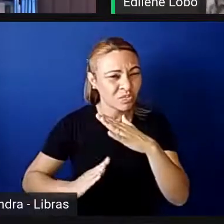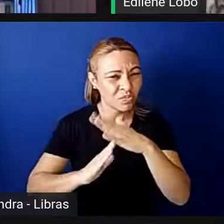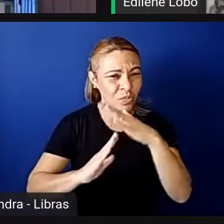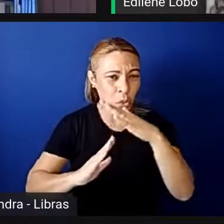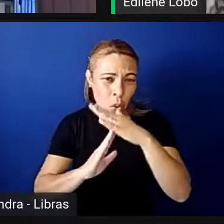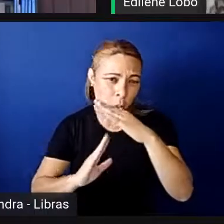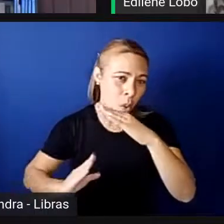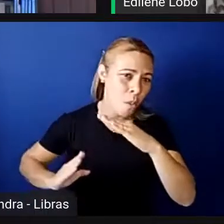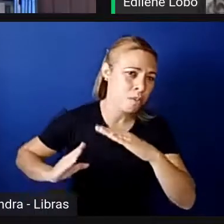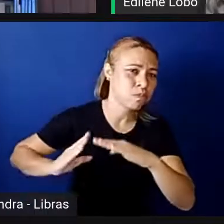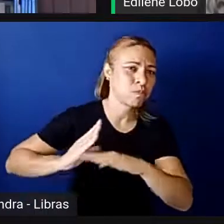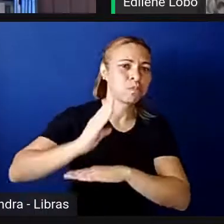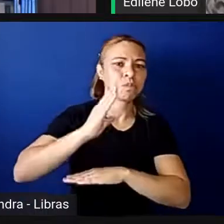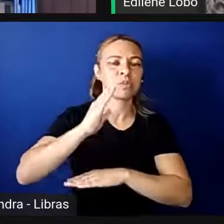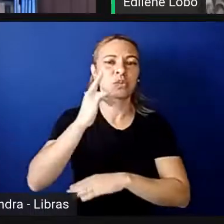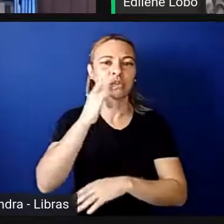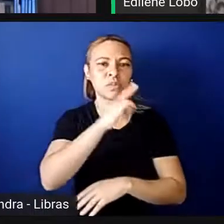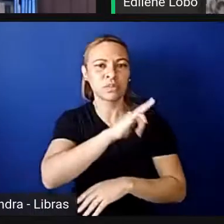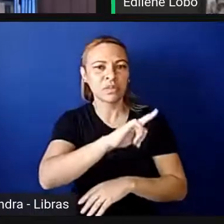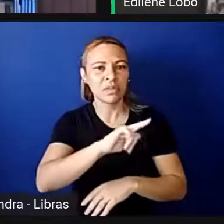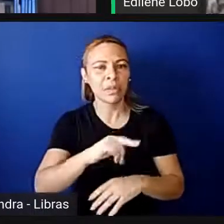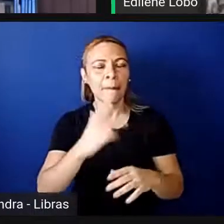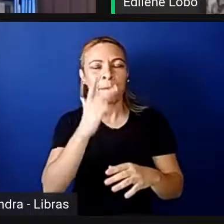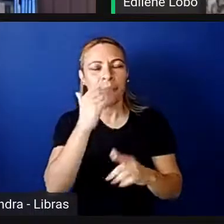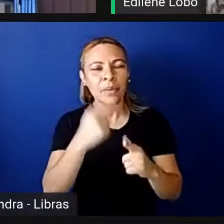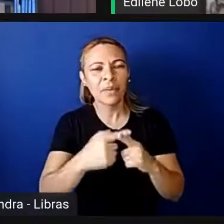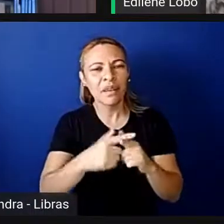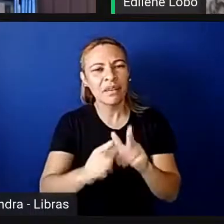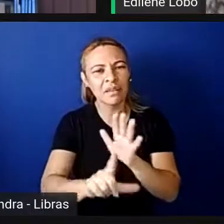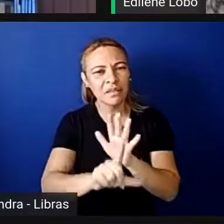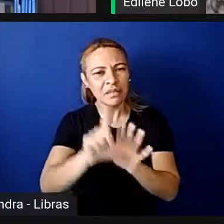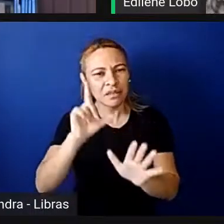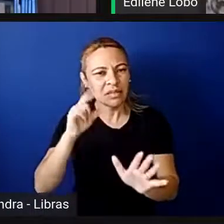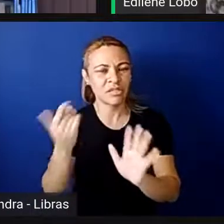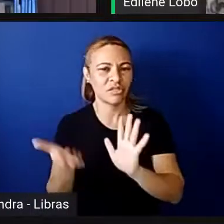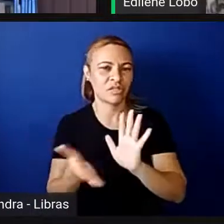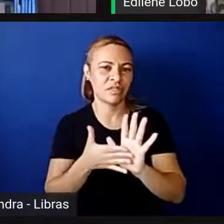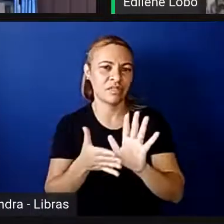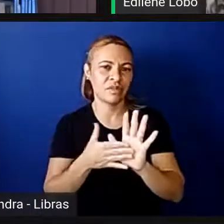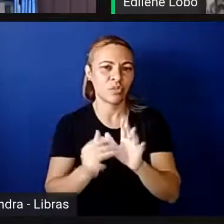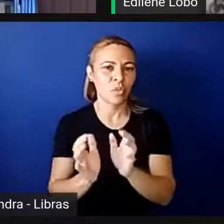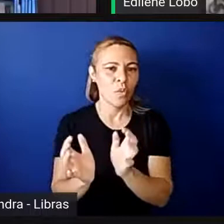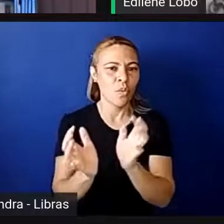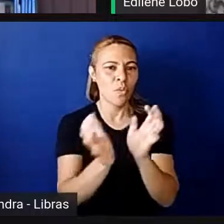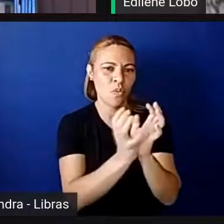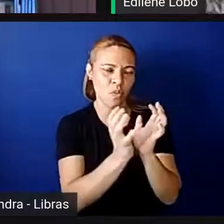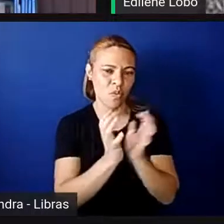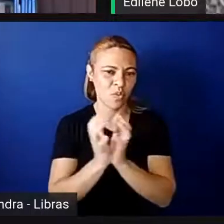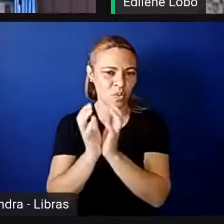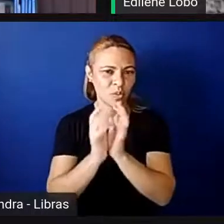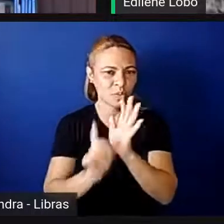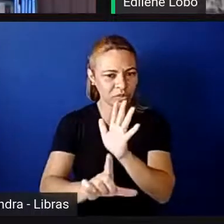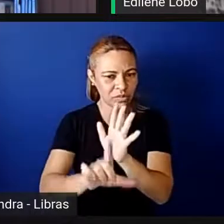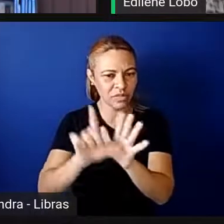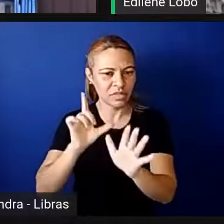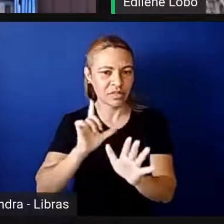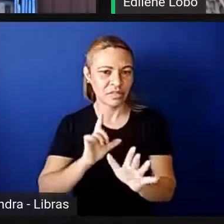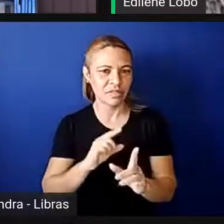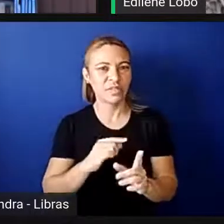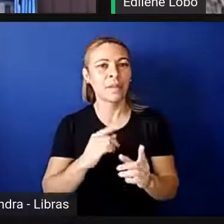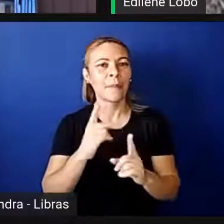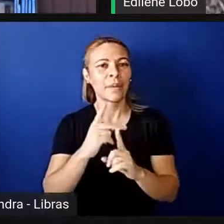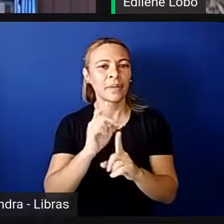excludente do formato estabelecido pelos grupos dominantes para a sociedade